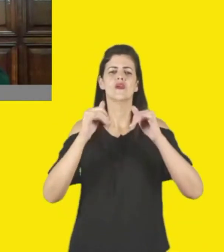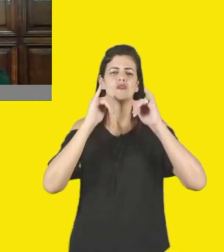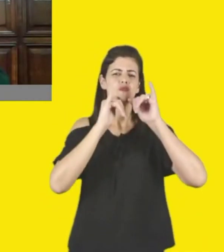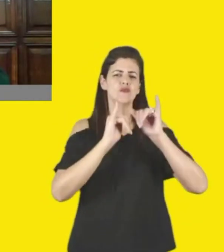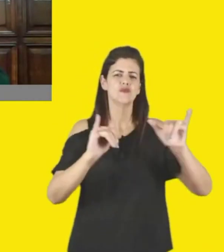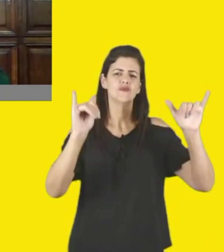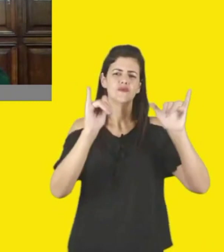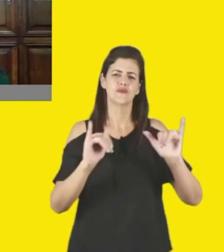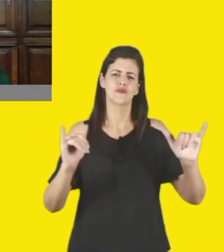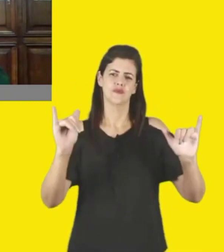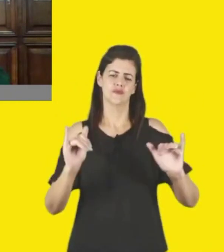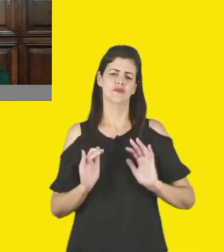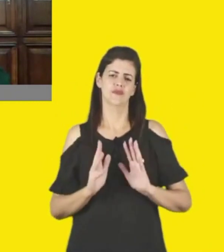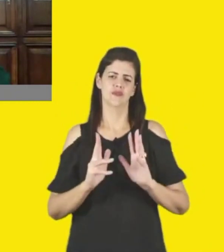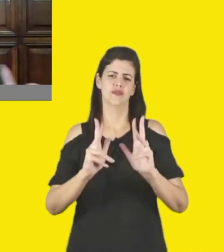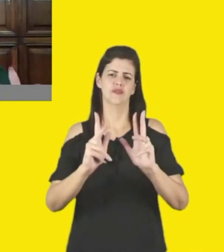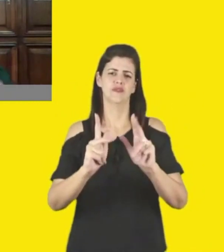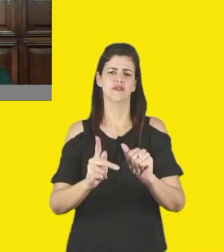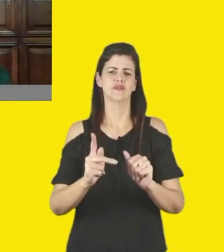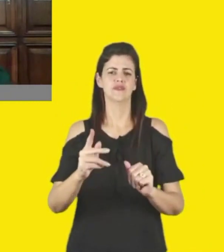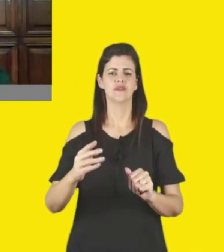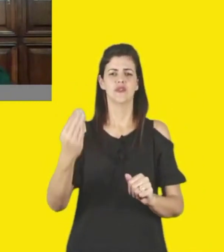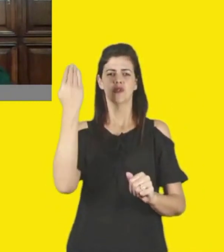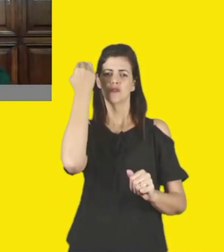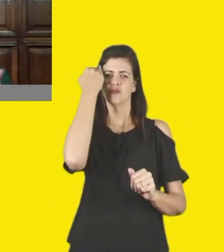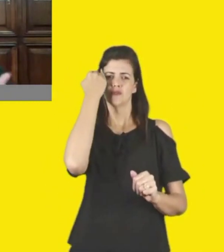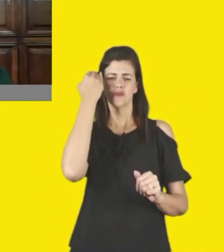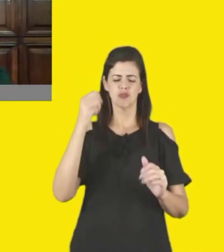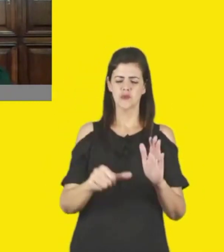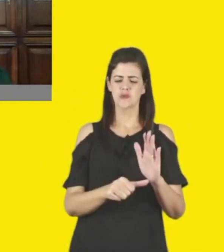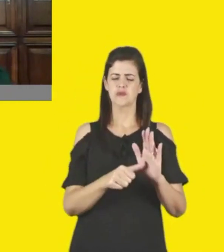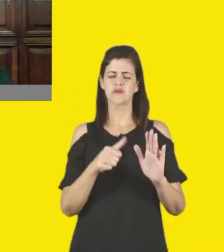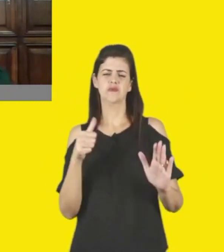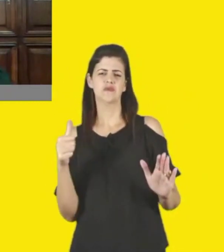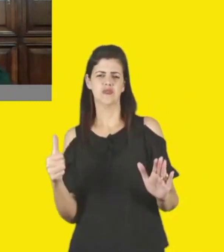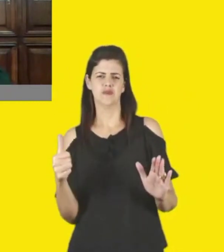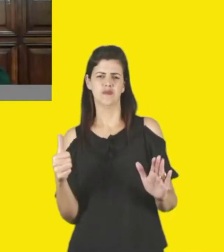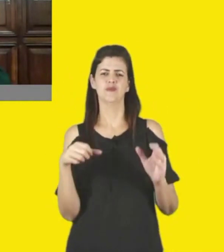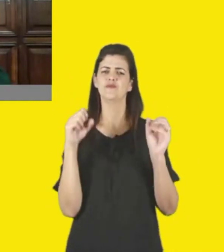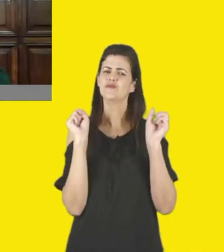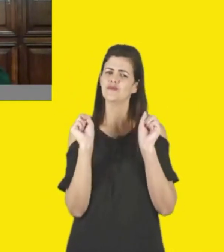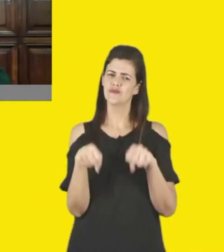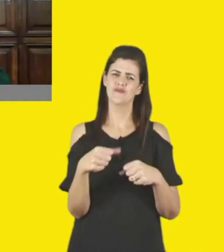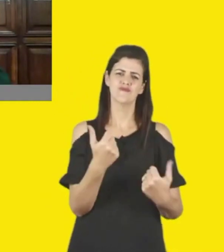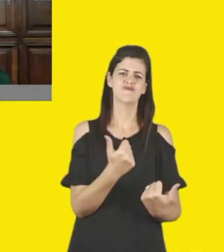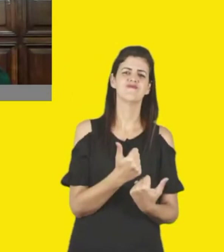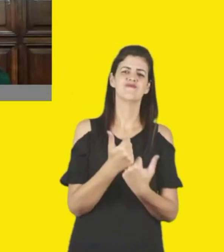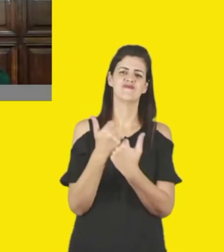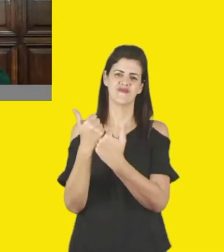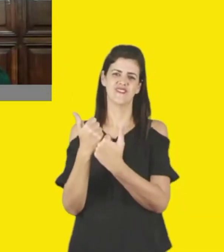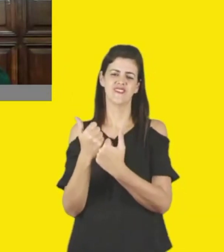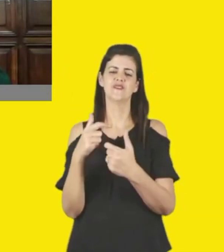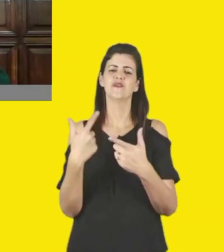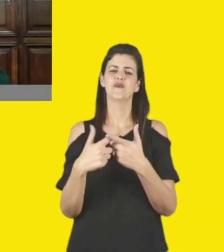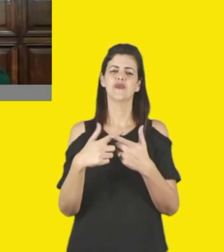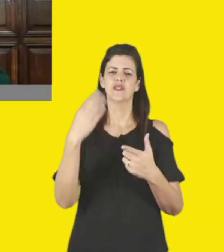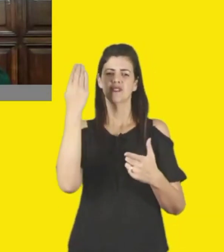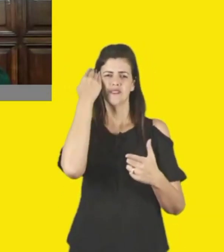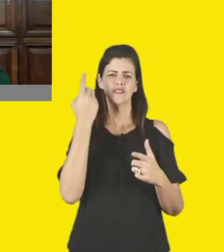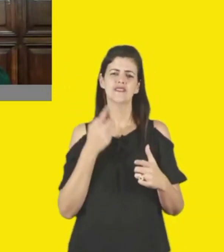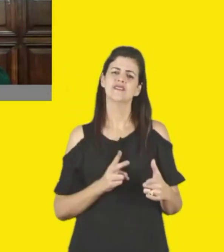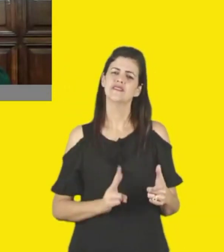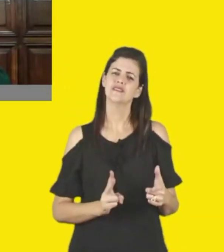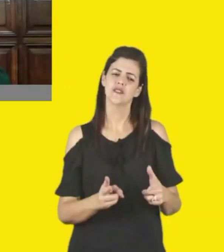grande, importante, e, obviamente, necessário parceiro para que a gente possa estar em todos os lugares, então eu